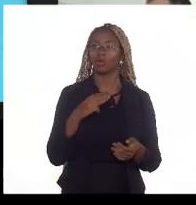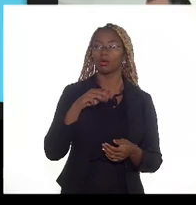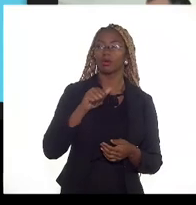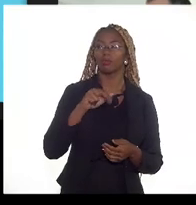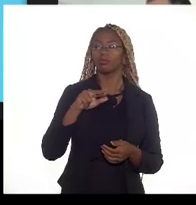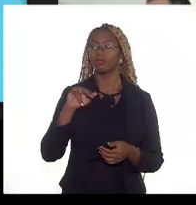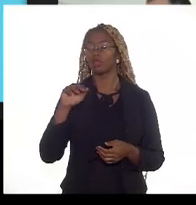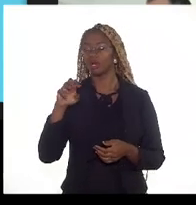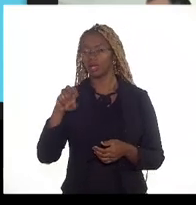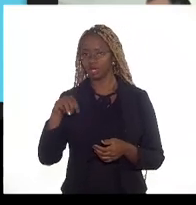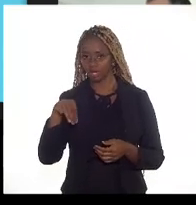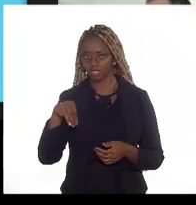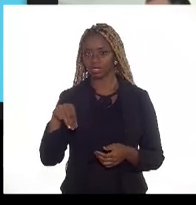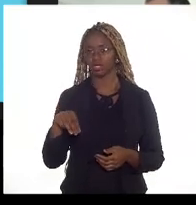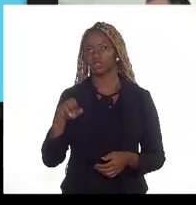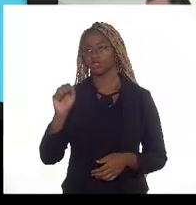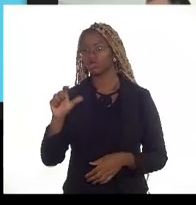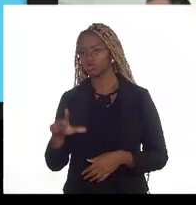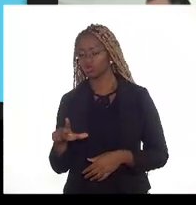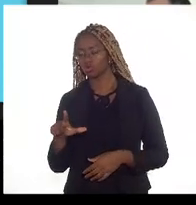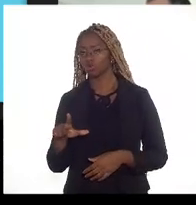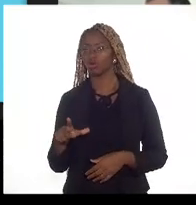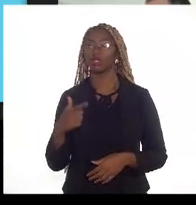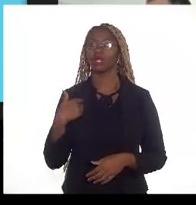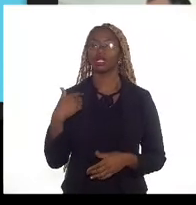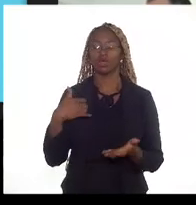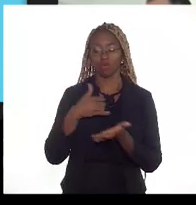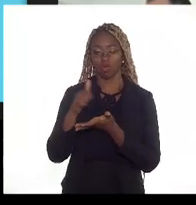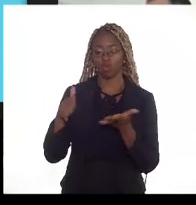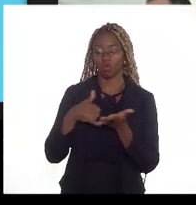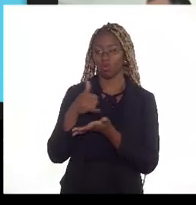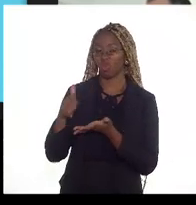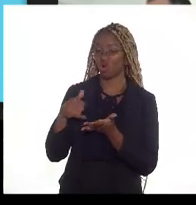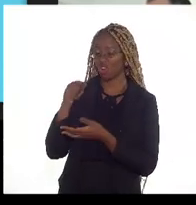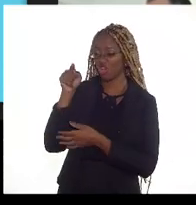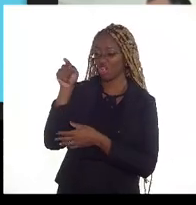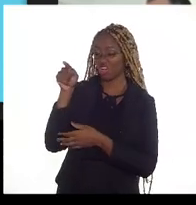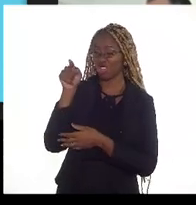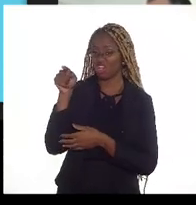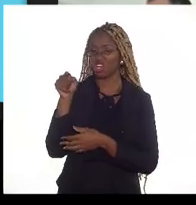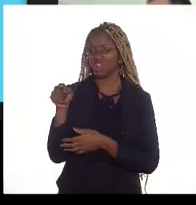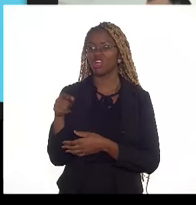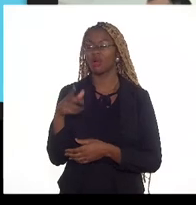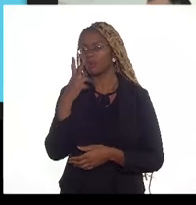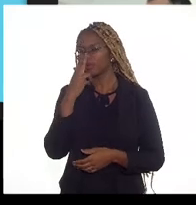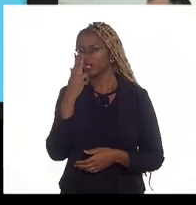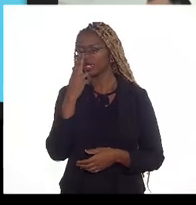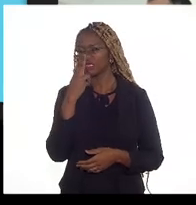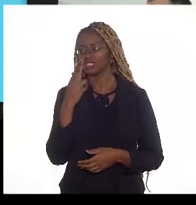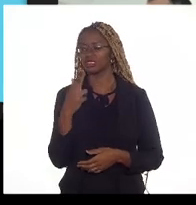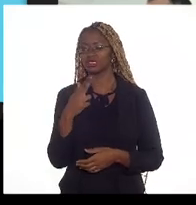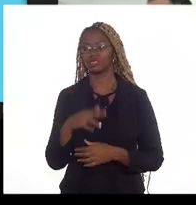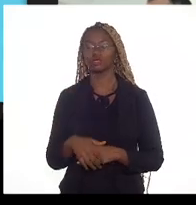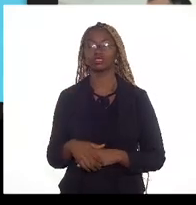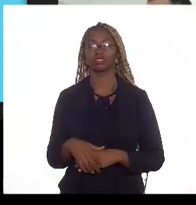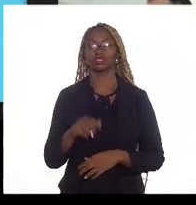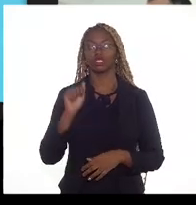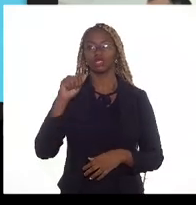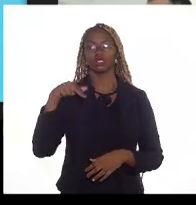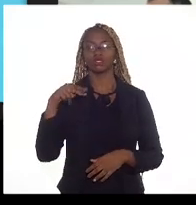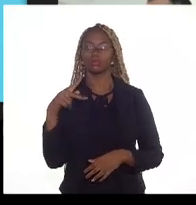com Marlin esse óleo de Marlin deve ser mais deve ter